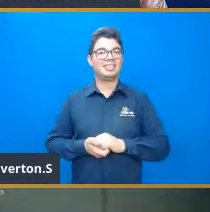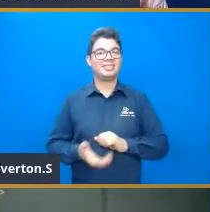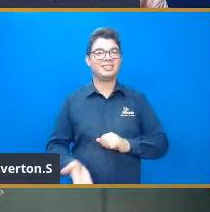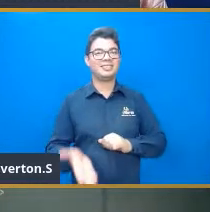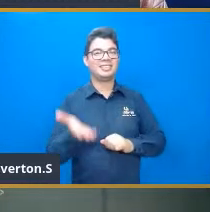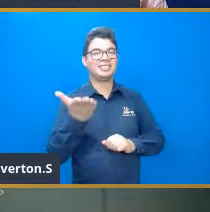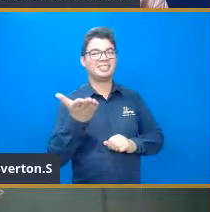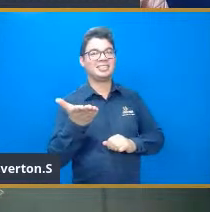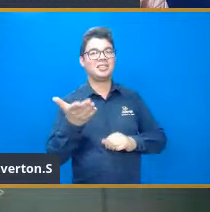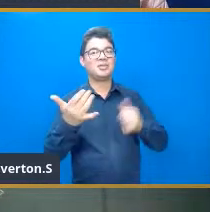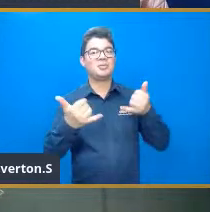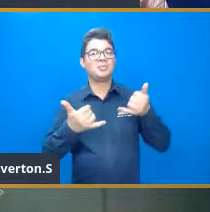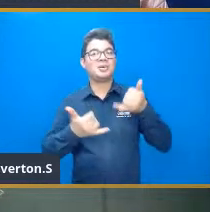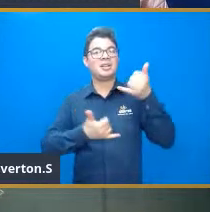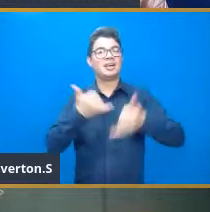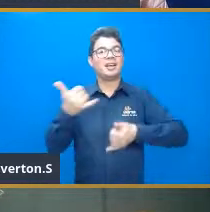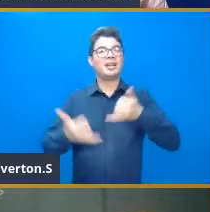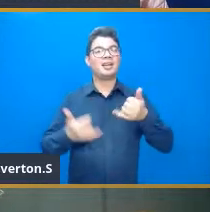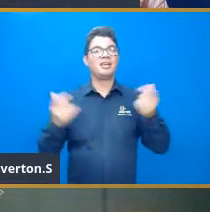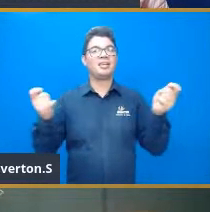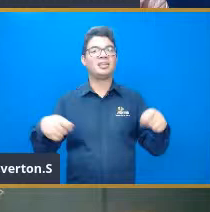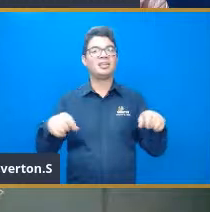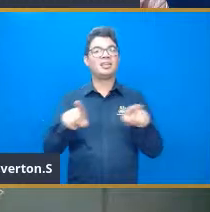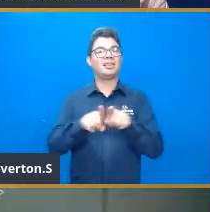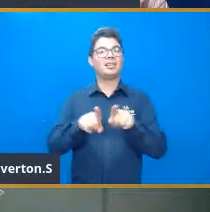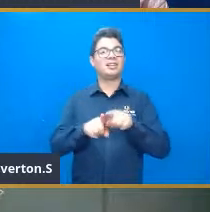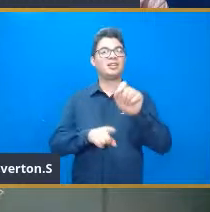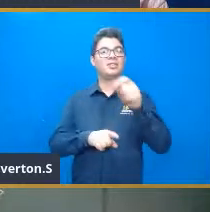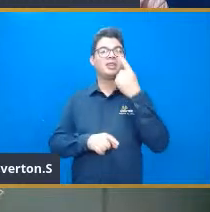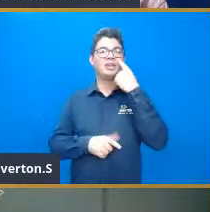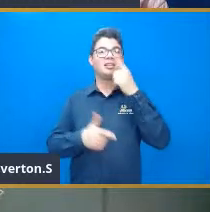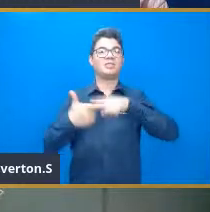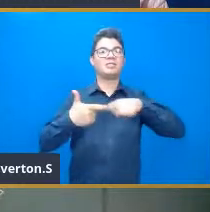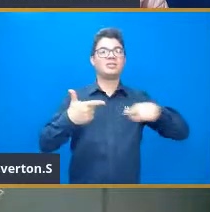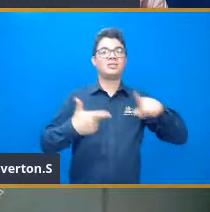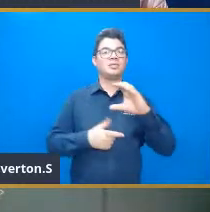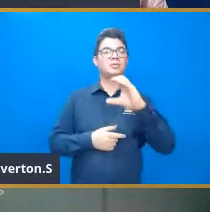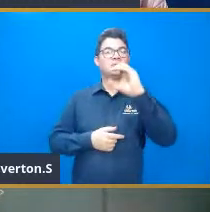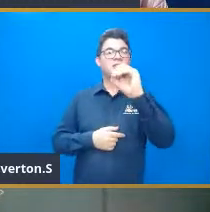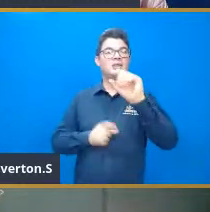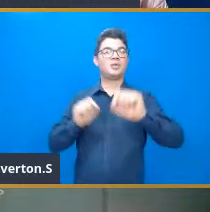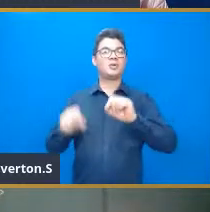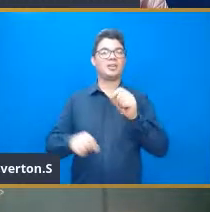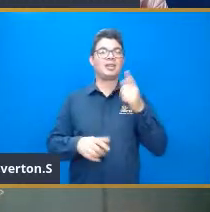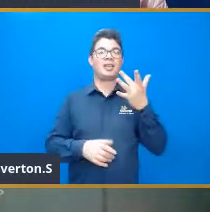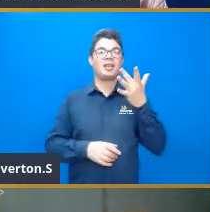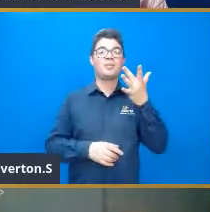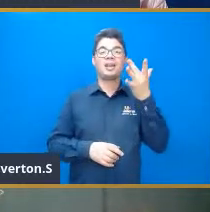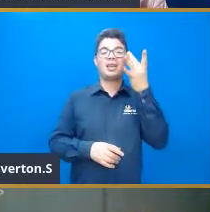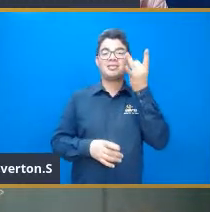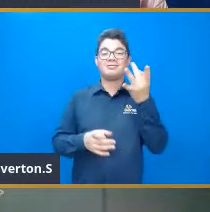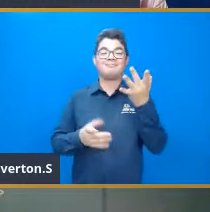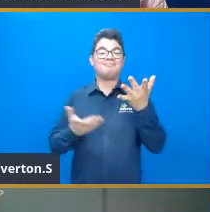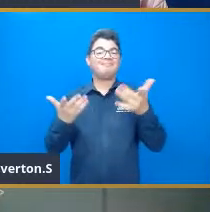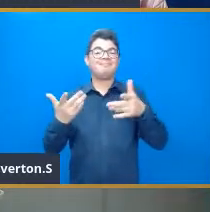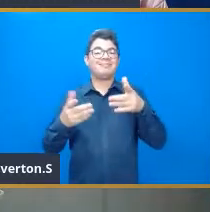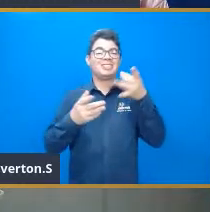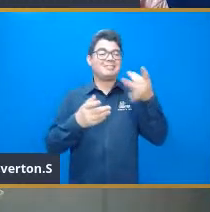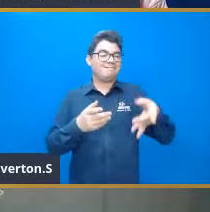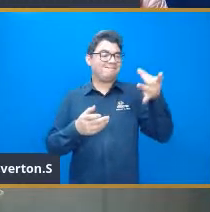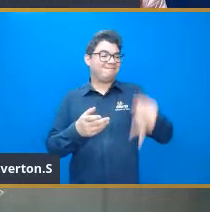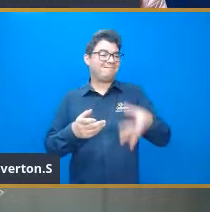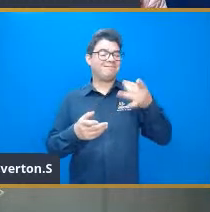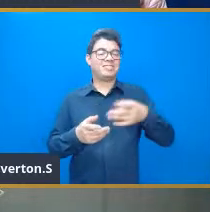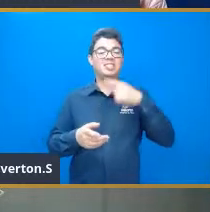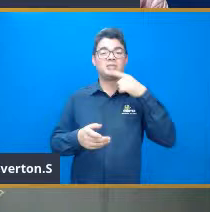eu brincava, assim, que divisão por zero é que nem aquela meleca que gruda no dedo, você não consegue se livrar dela, né, porque o que é a